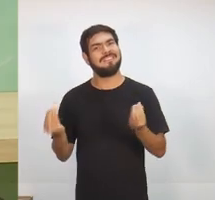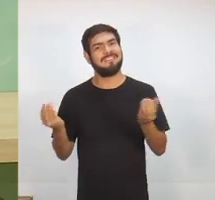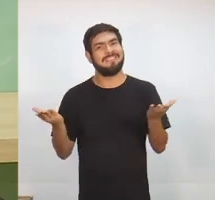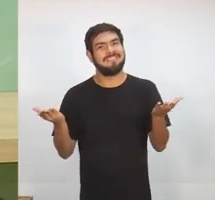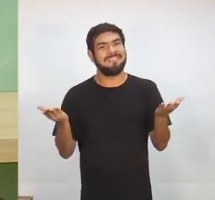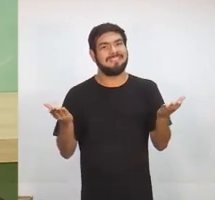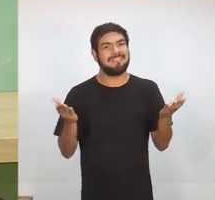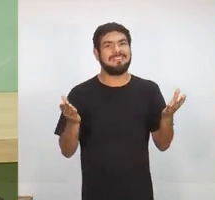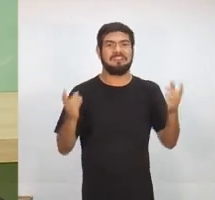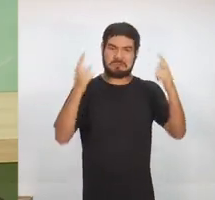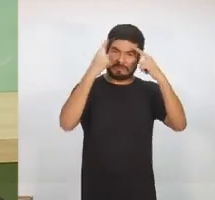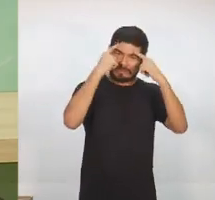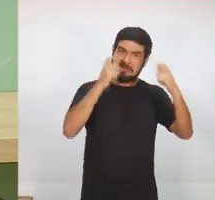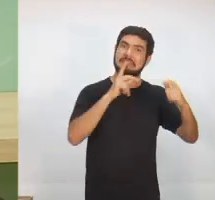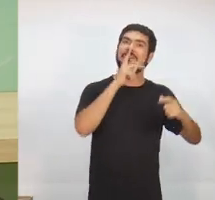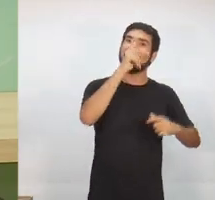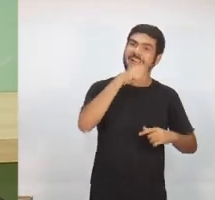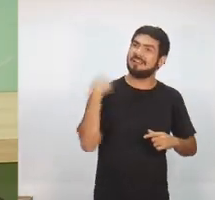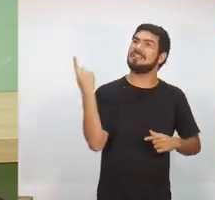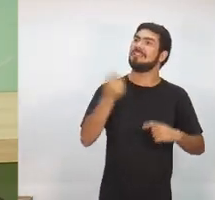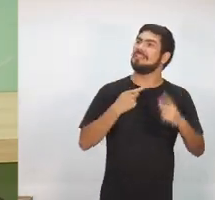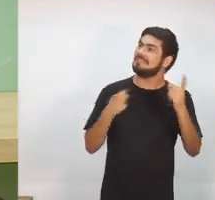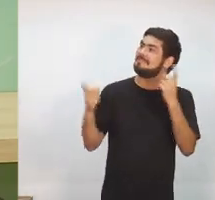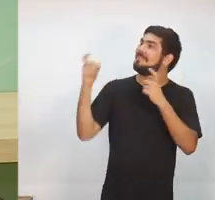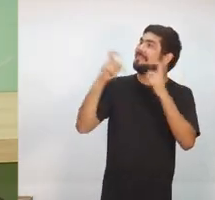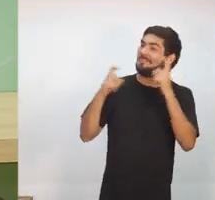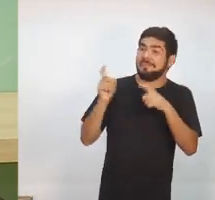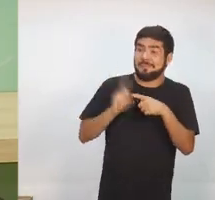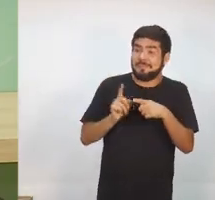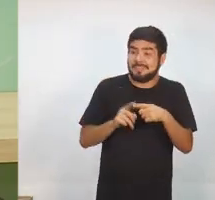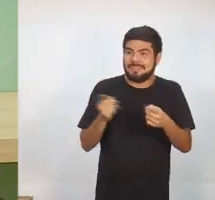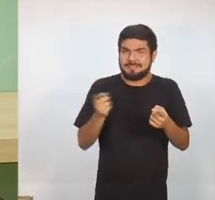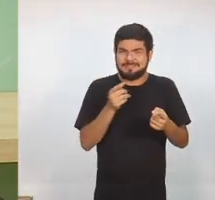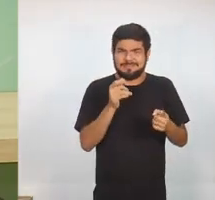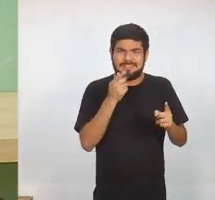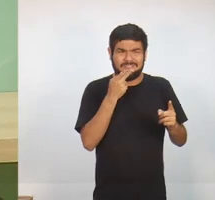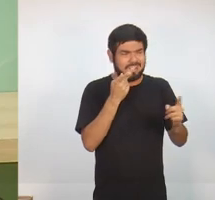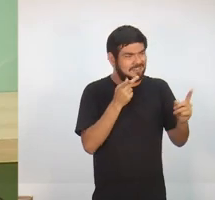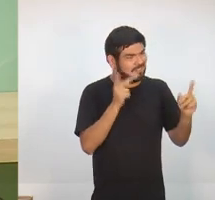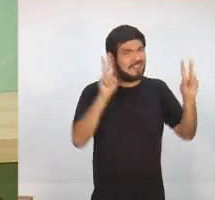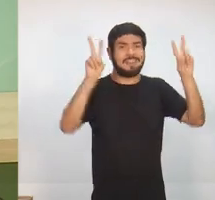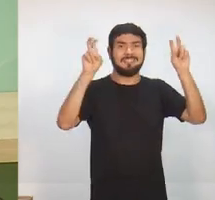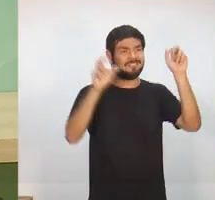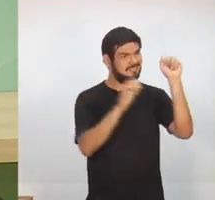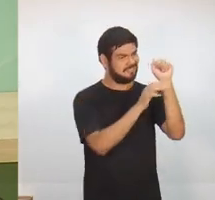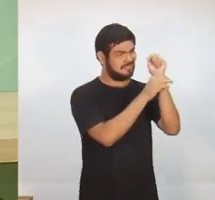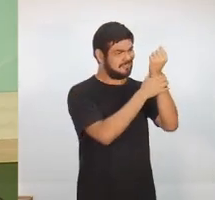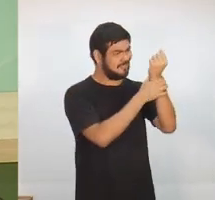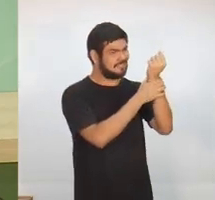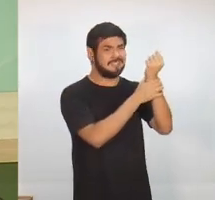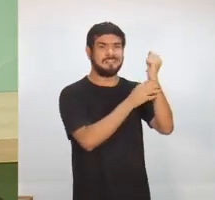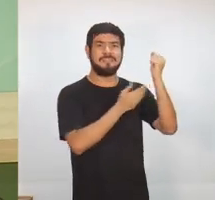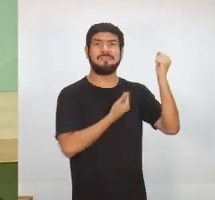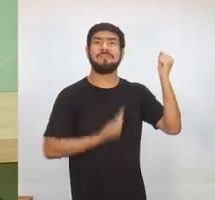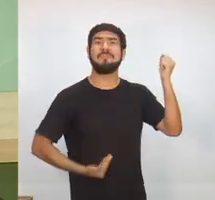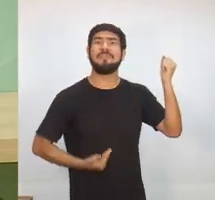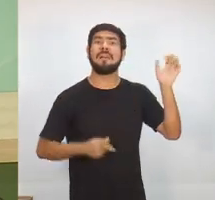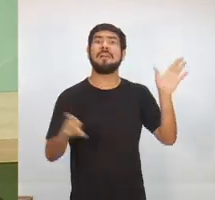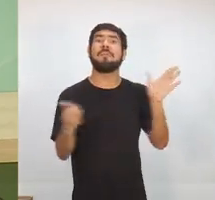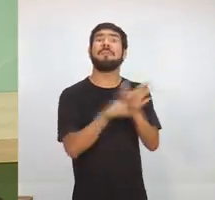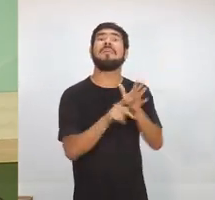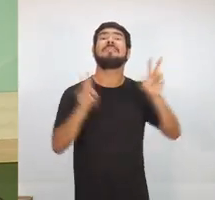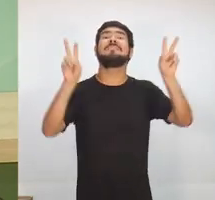improvisação. E isso nos preocupa. Porque quando você está falando de segurança pública, você está falando em vidas, em pessoas.